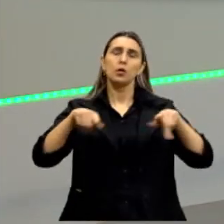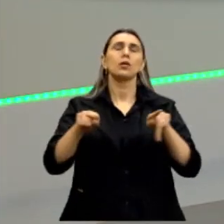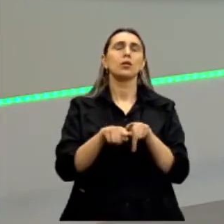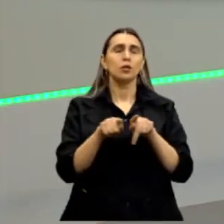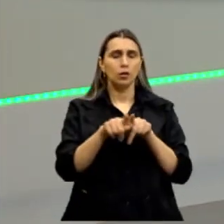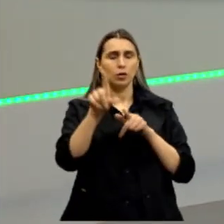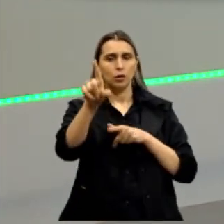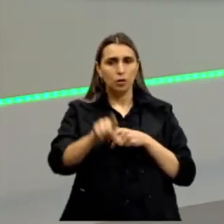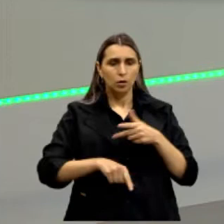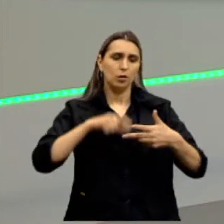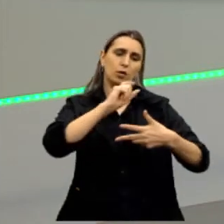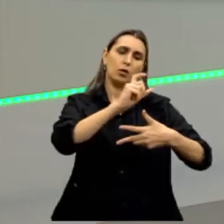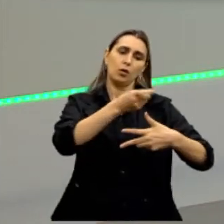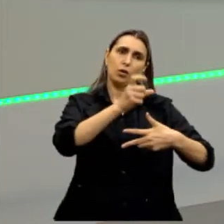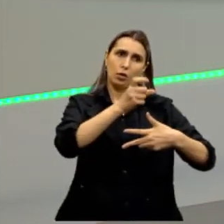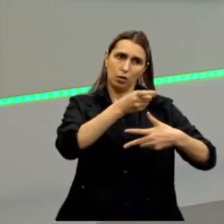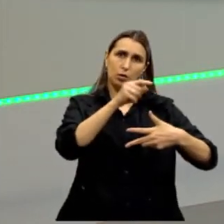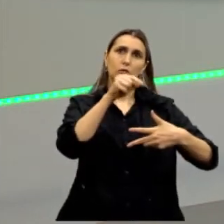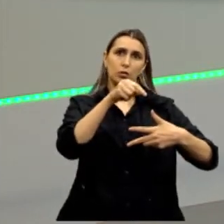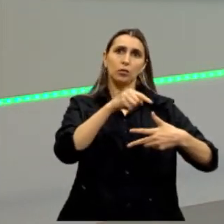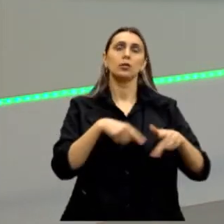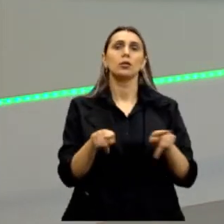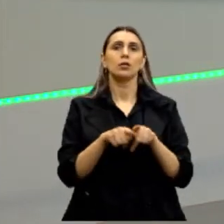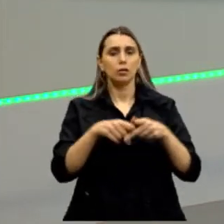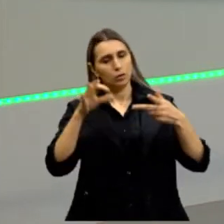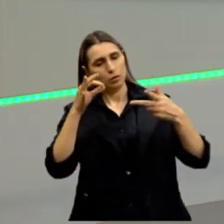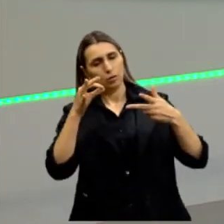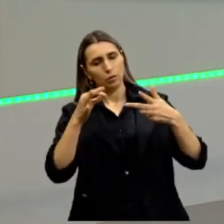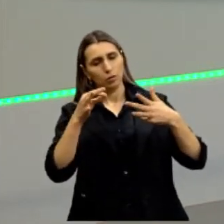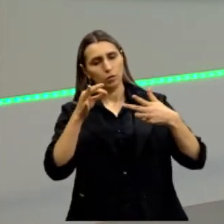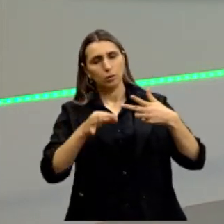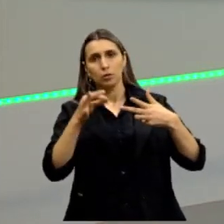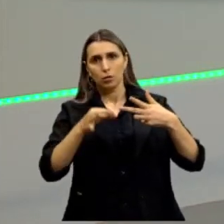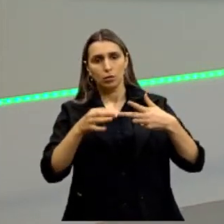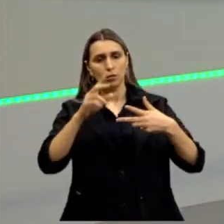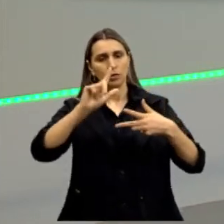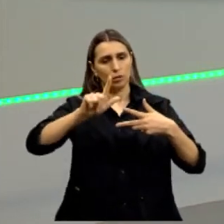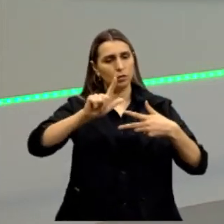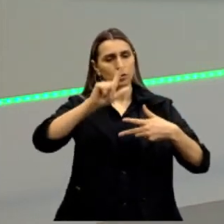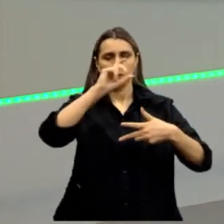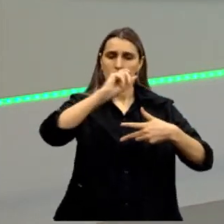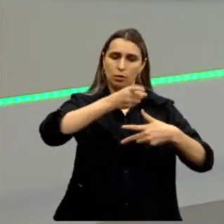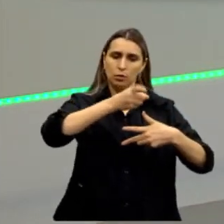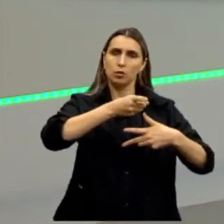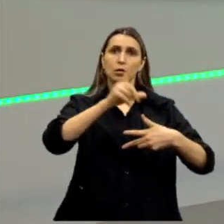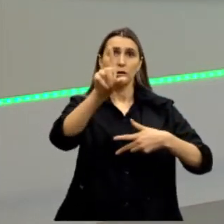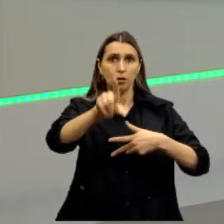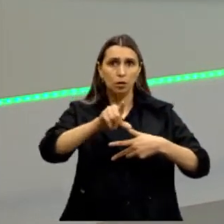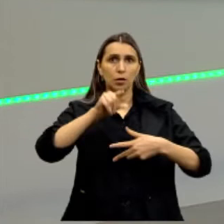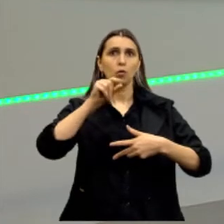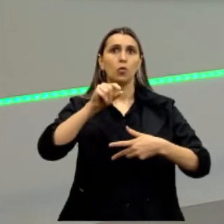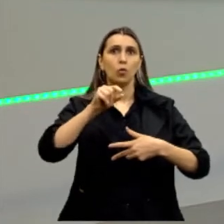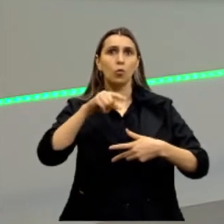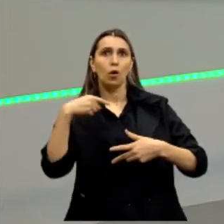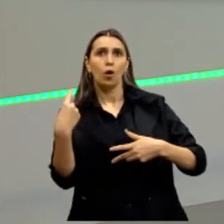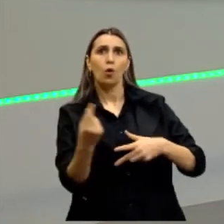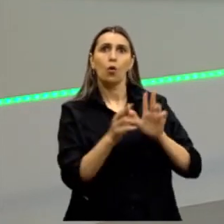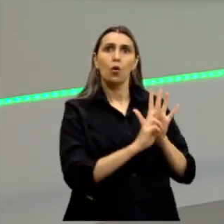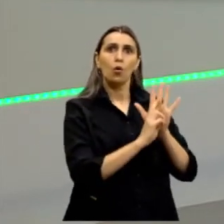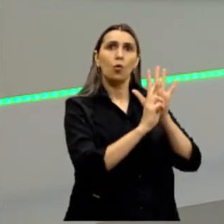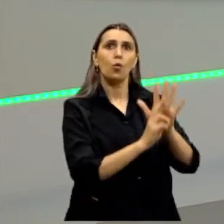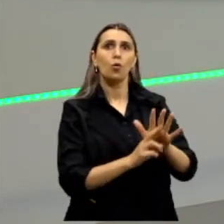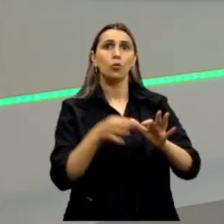executivo. E aí, o judiciário, executivo e o legislativo, então, decidem qual vai ser o representante do